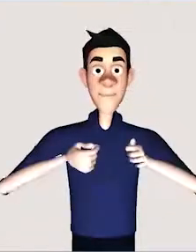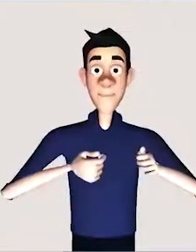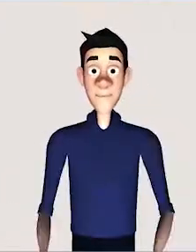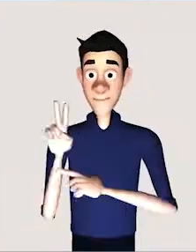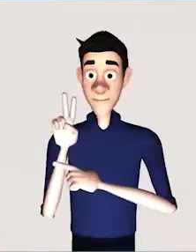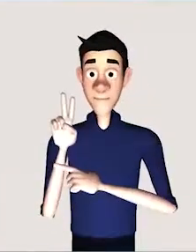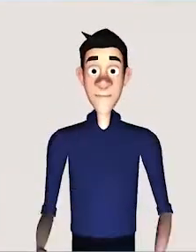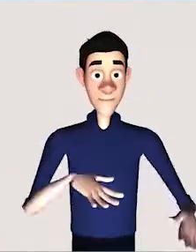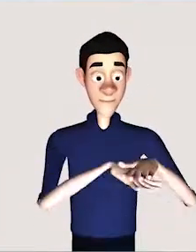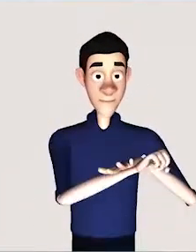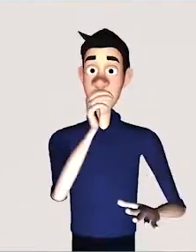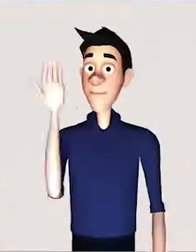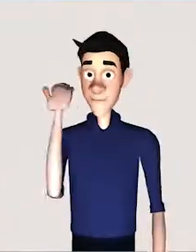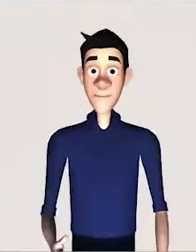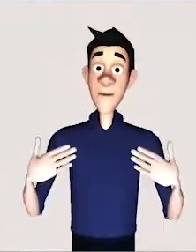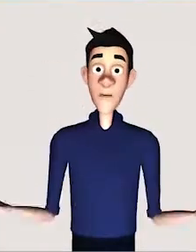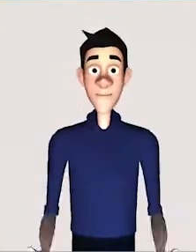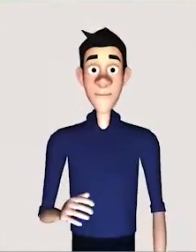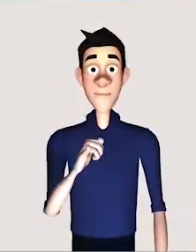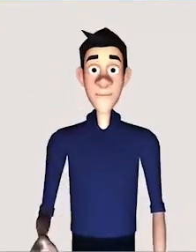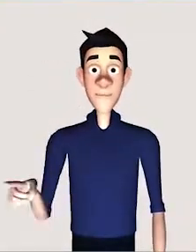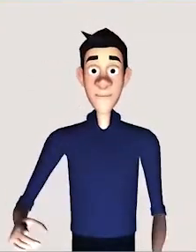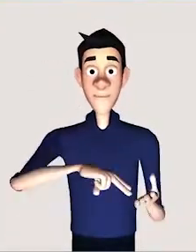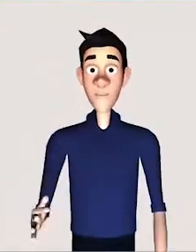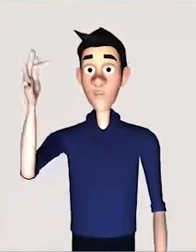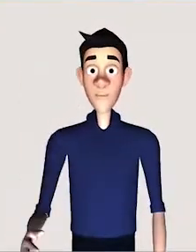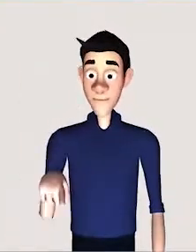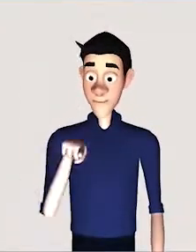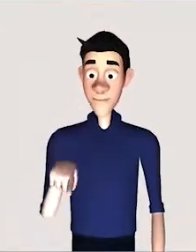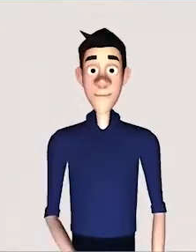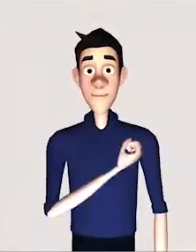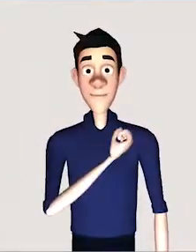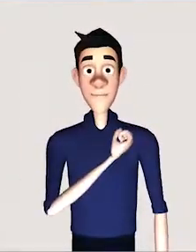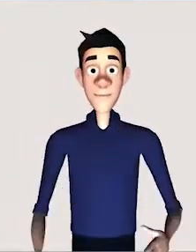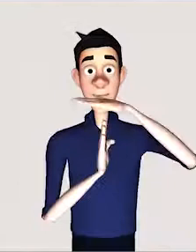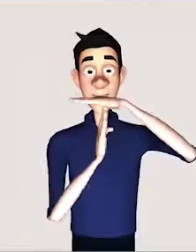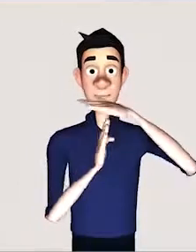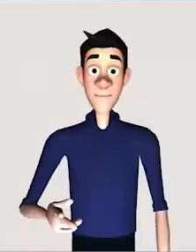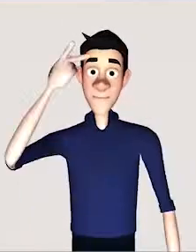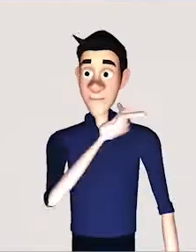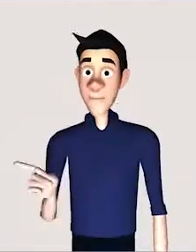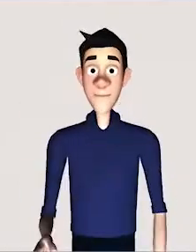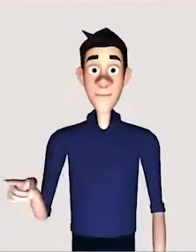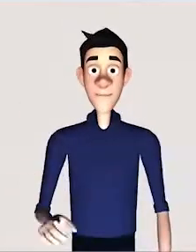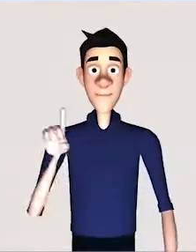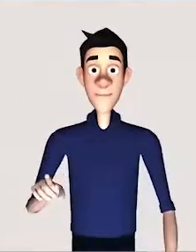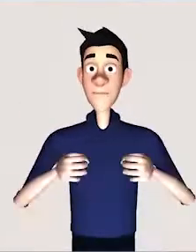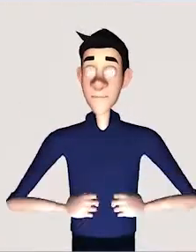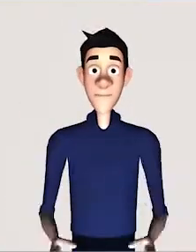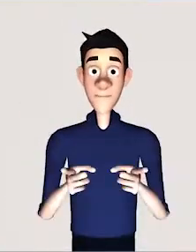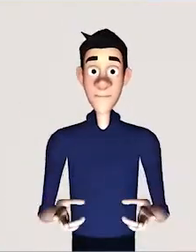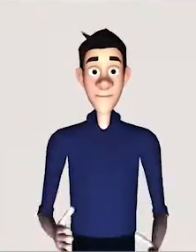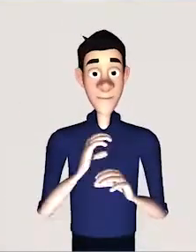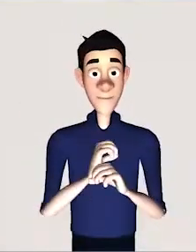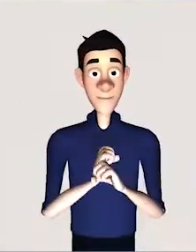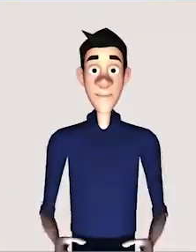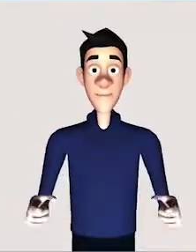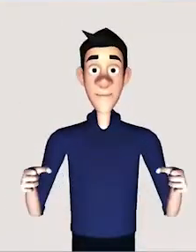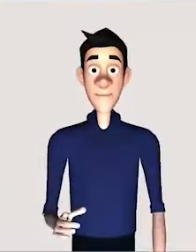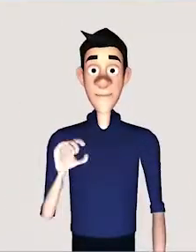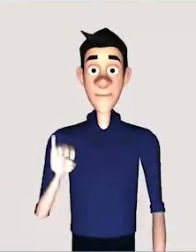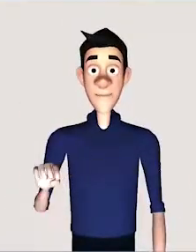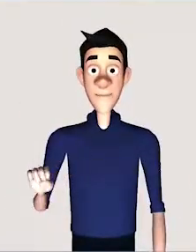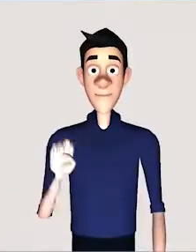visitantes, ele não pode vender mais ingressos. Digamos que a entrada nele seja paga e que seja por ingresso. Então, ele tem um número